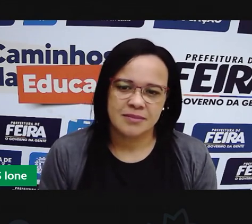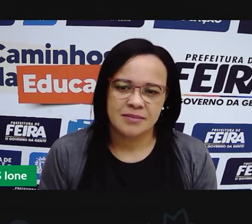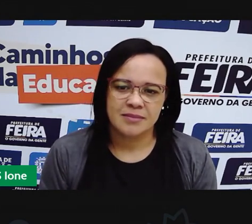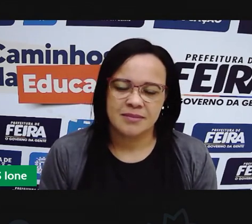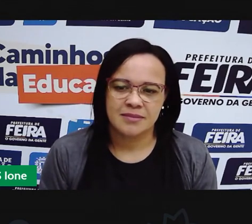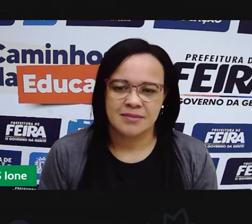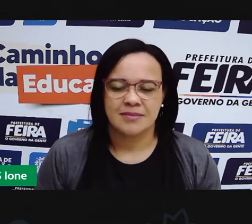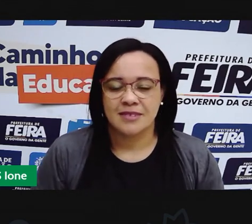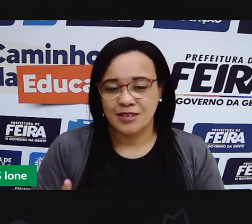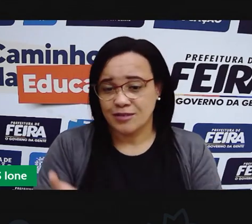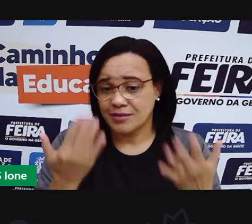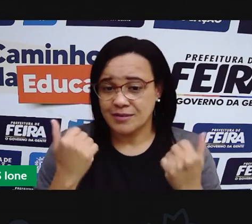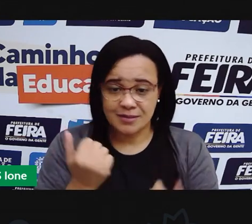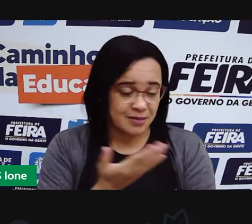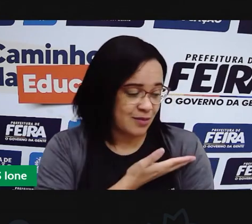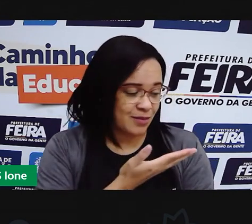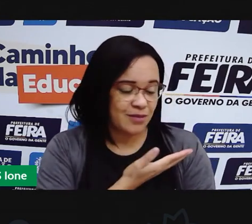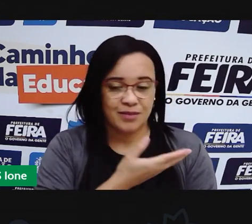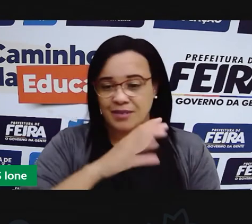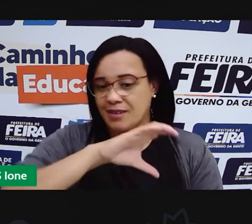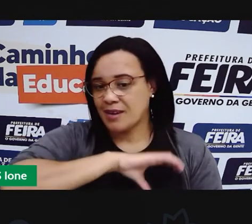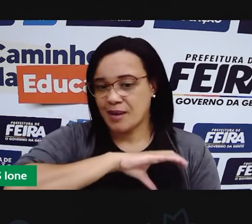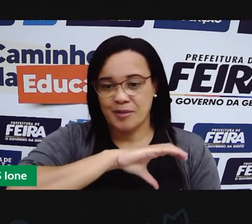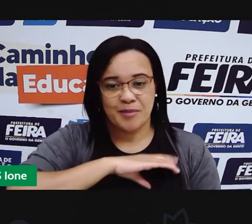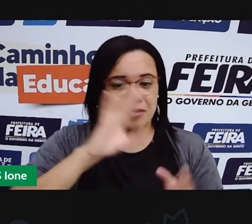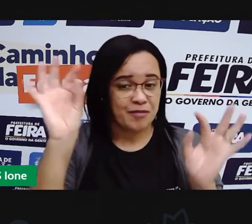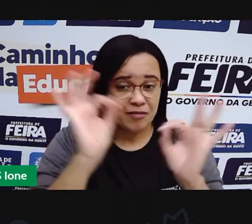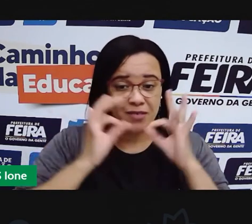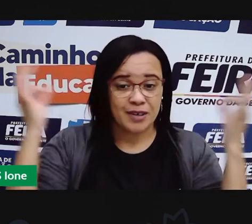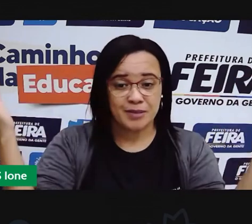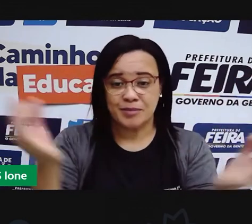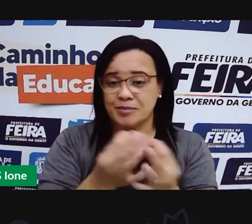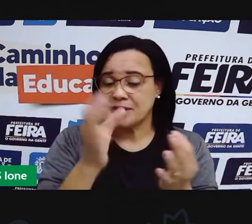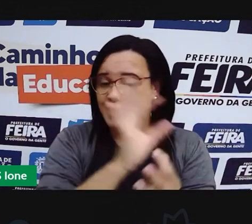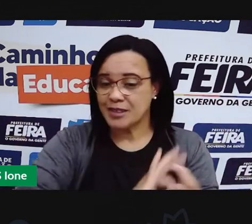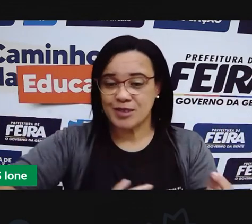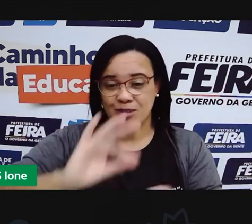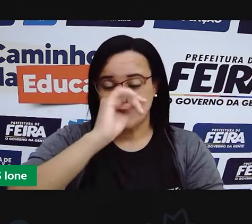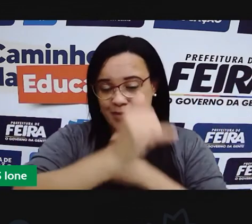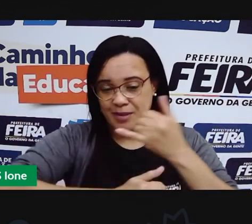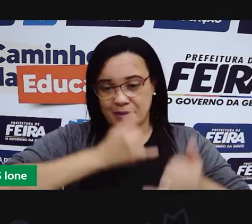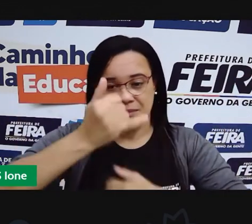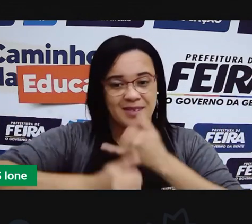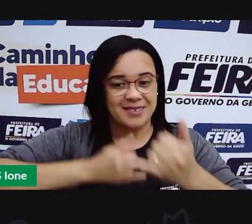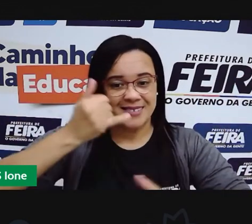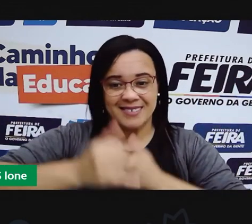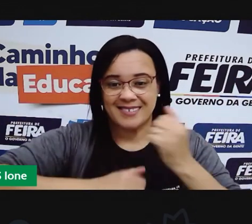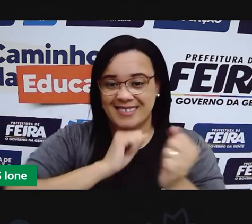Chama os colegas, chama os familiares para lutar com você.